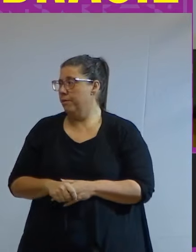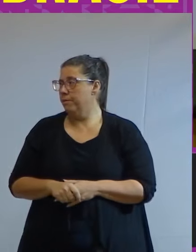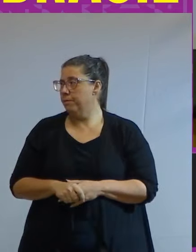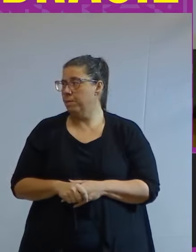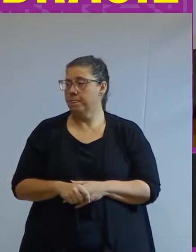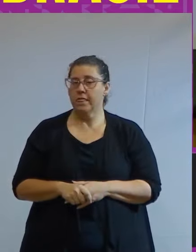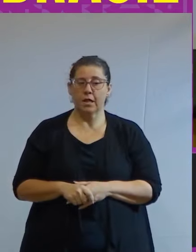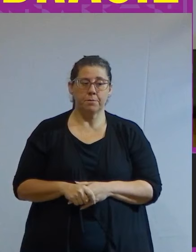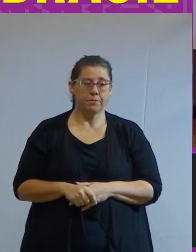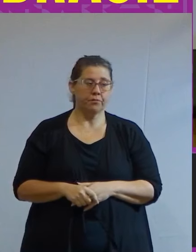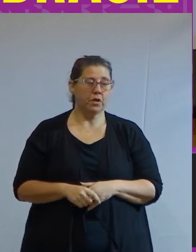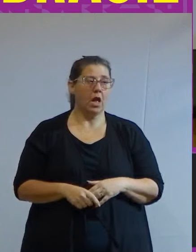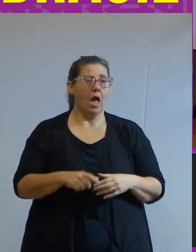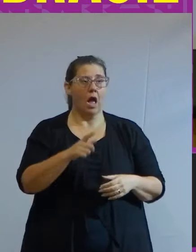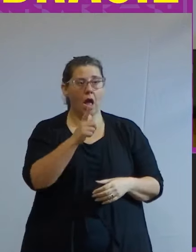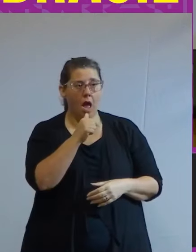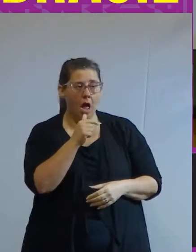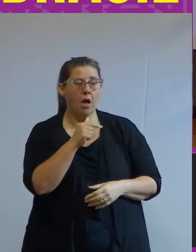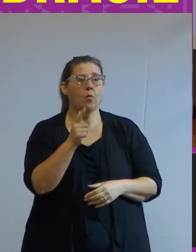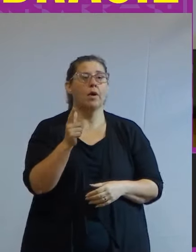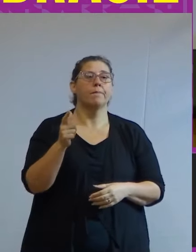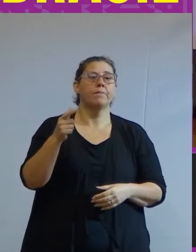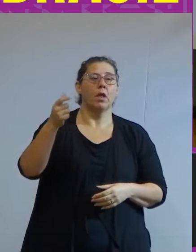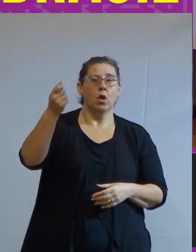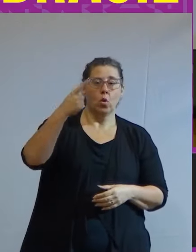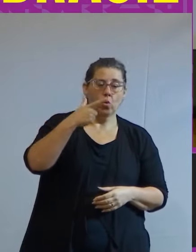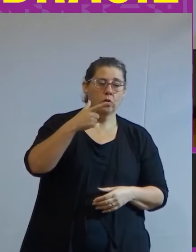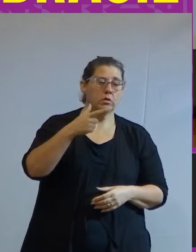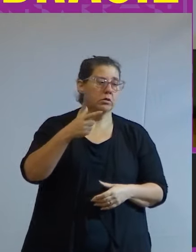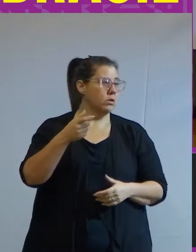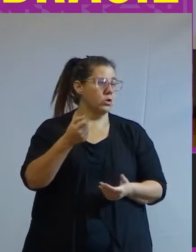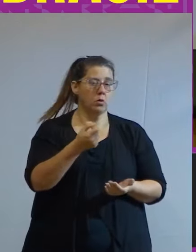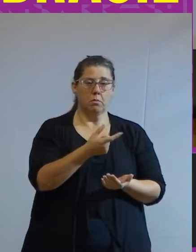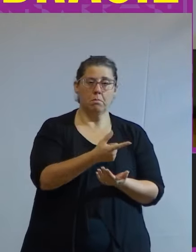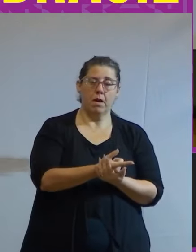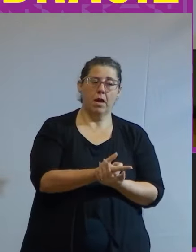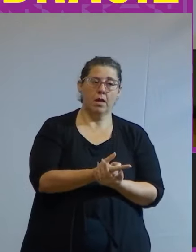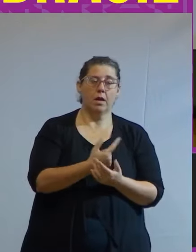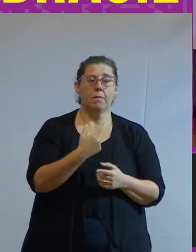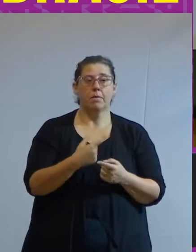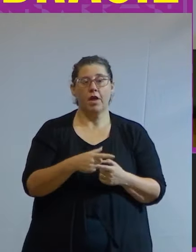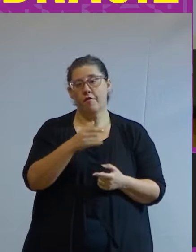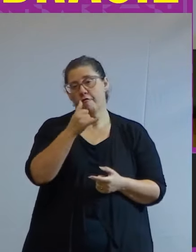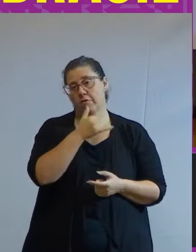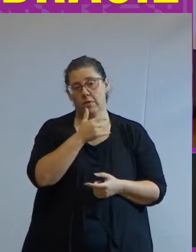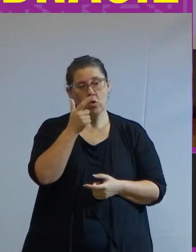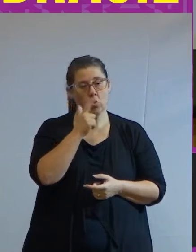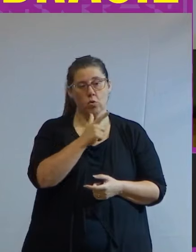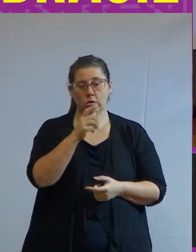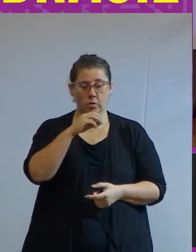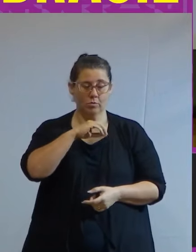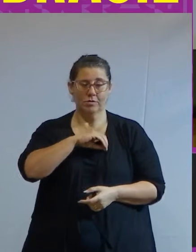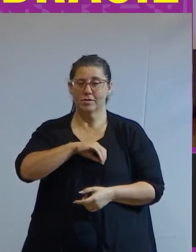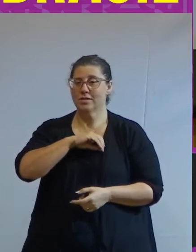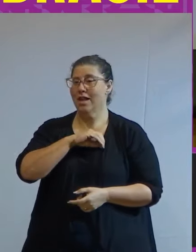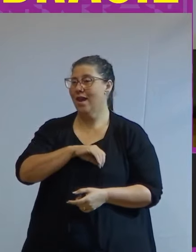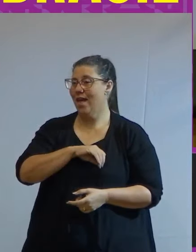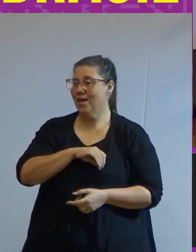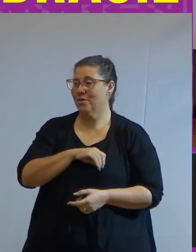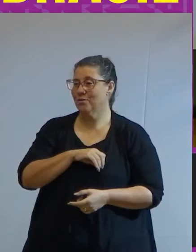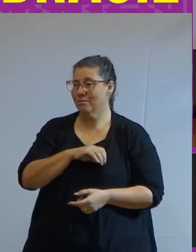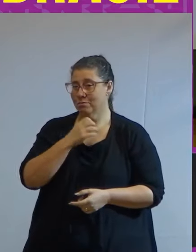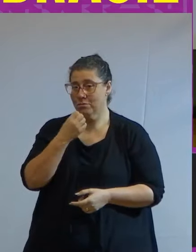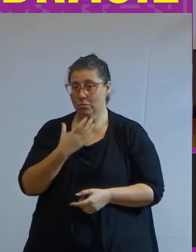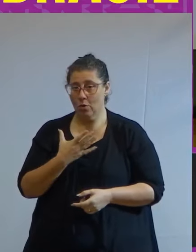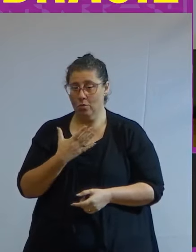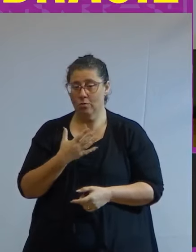algumas contas como água e luz que tem um juros muito menor porque infelizmente elas não conseguem ter o salário digno e o